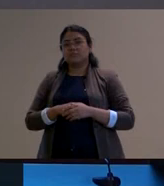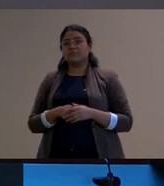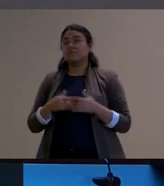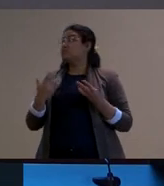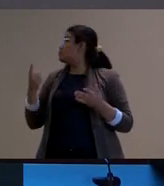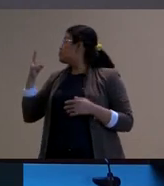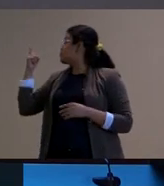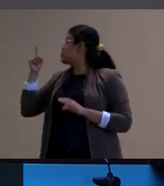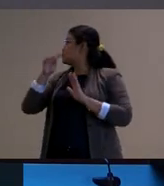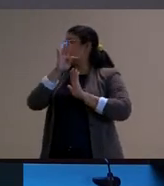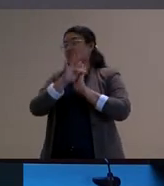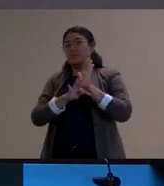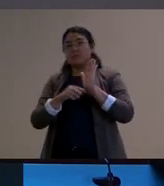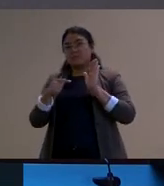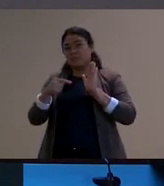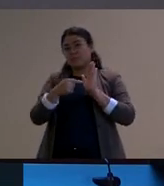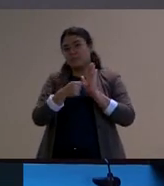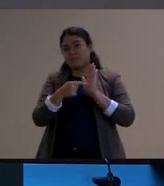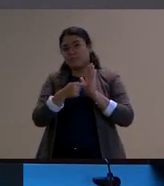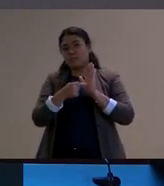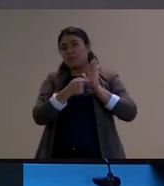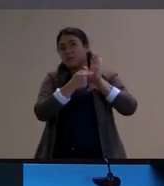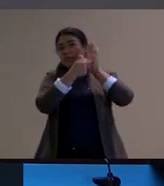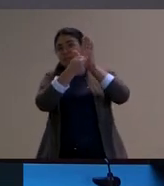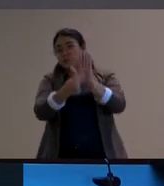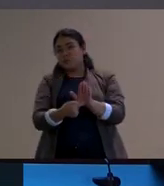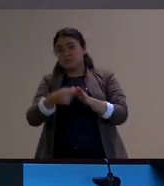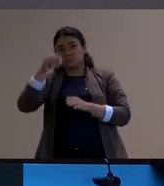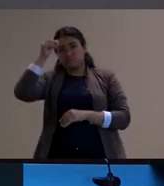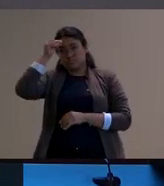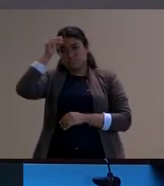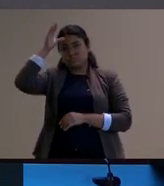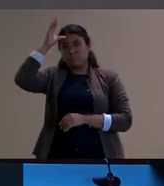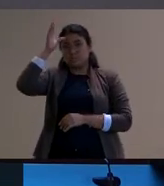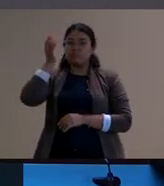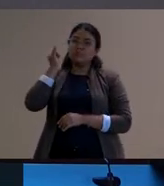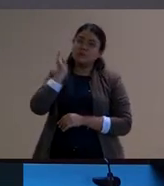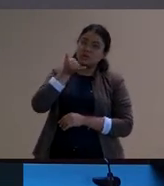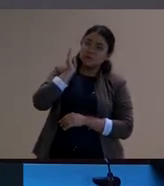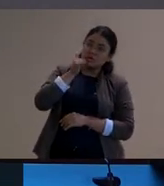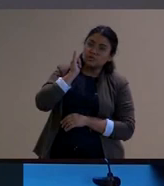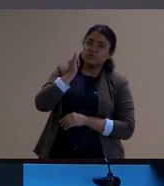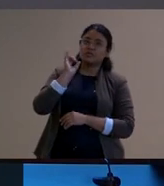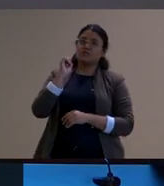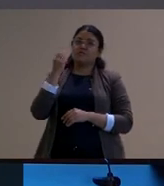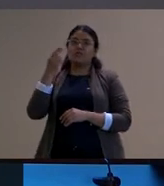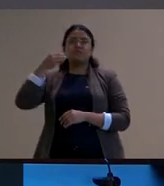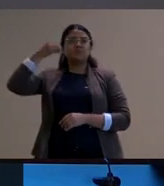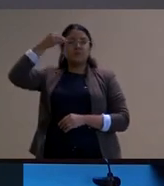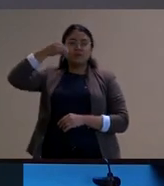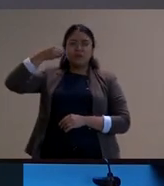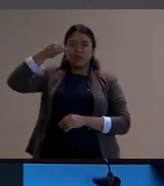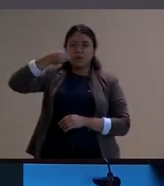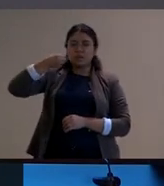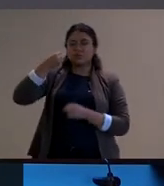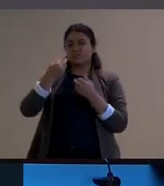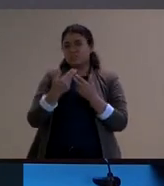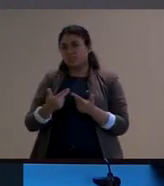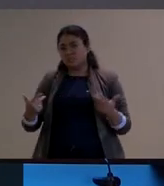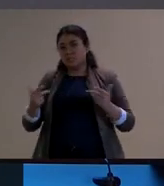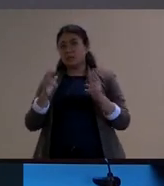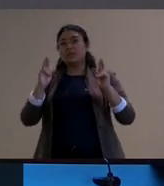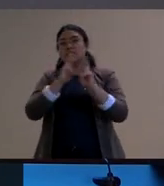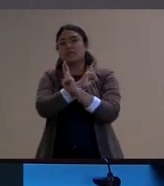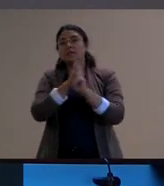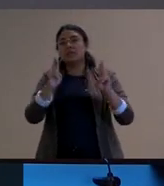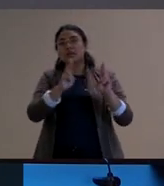trecho essa possibilidade assim de trazer a consciência por meio da narrativa elaborar a própria experiência enfim na relação